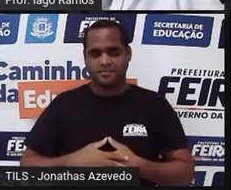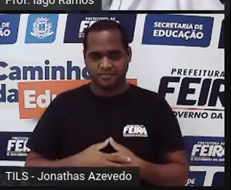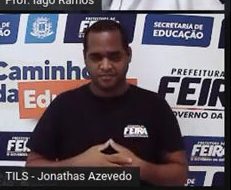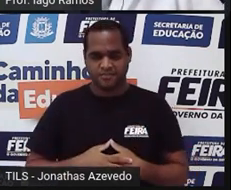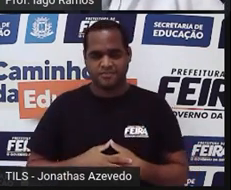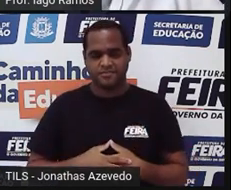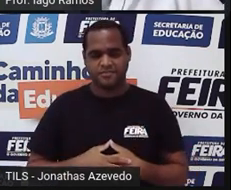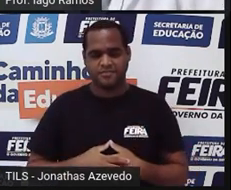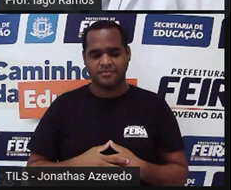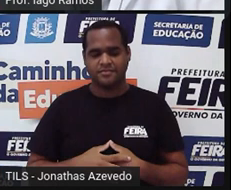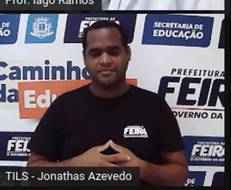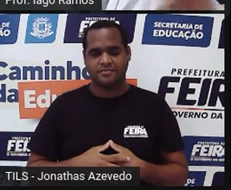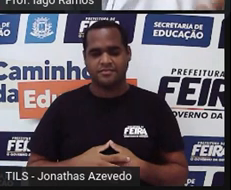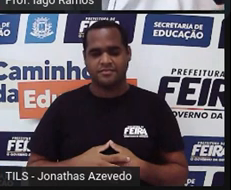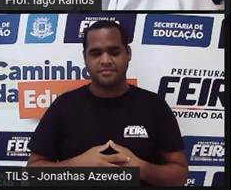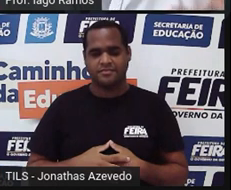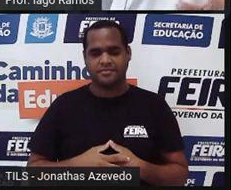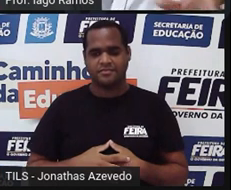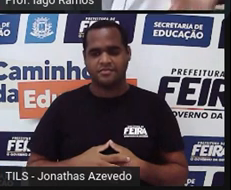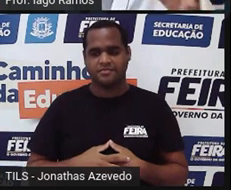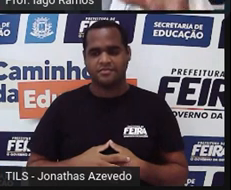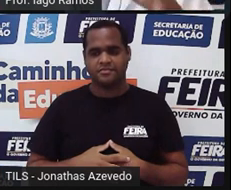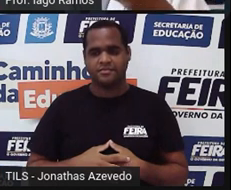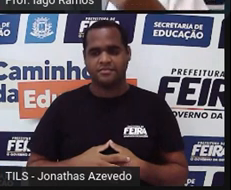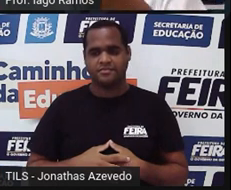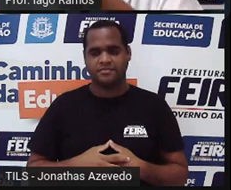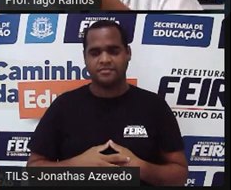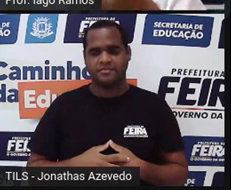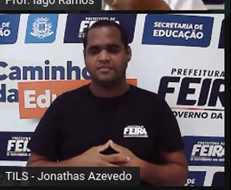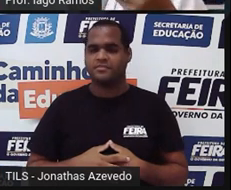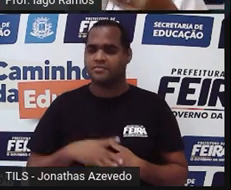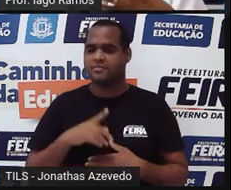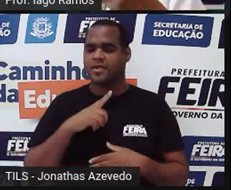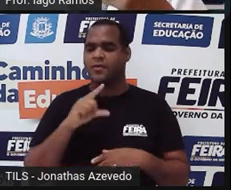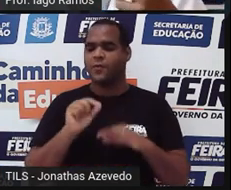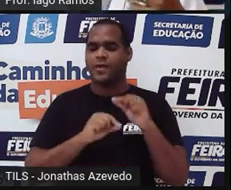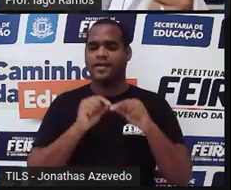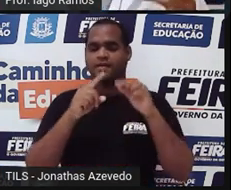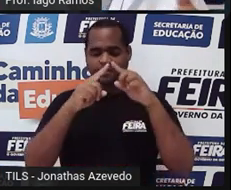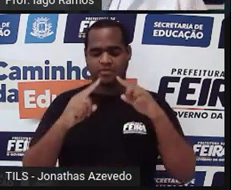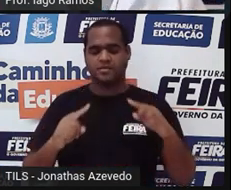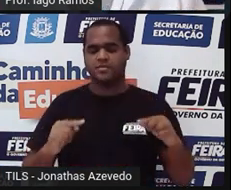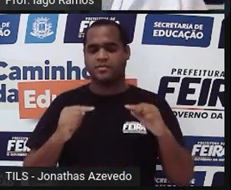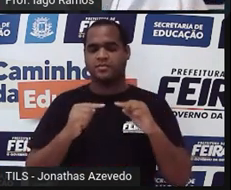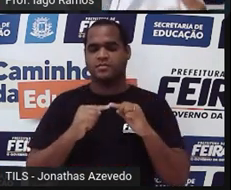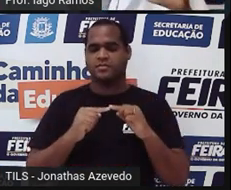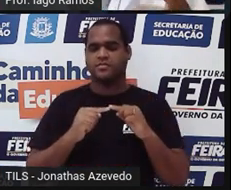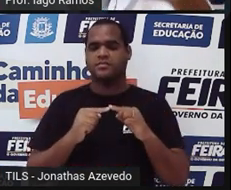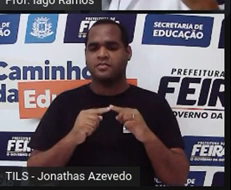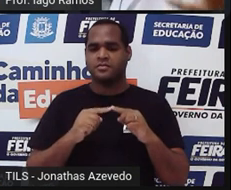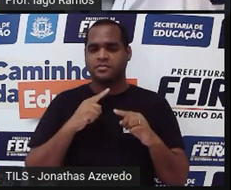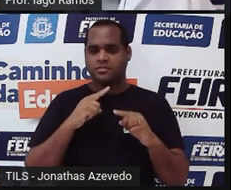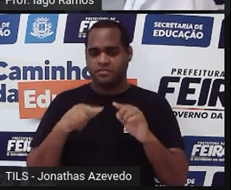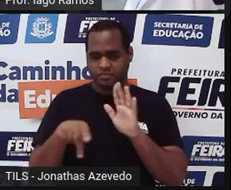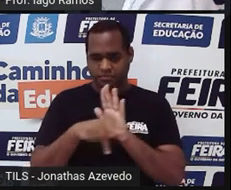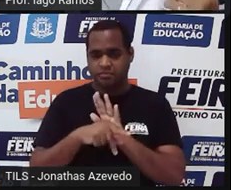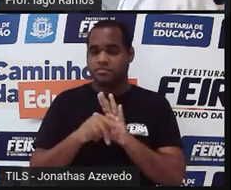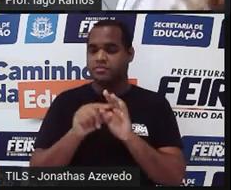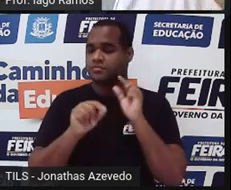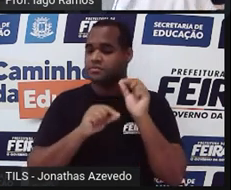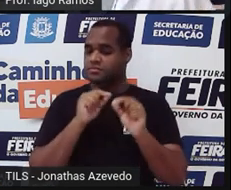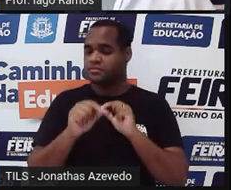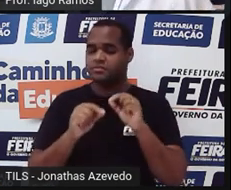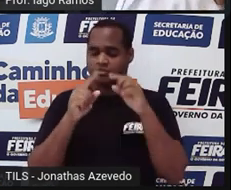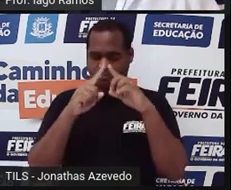Bom, primeiro, vamos entender o que é triângulo, né? O que é que faz parte do triângulo, né? Como toda